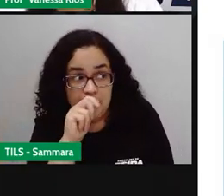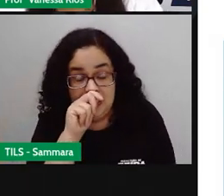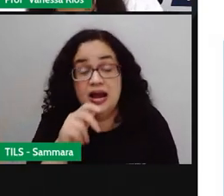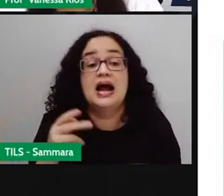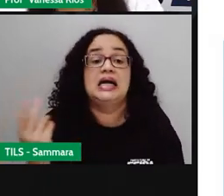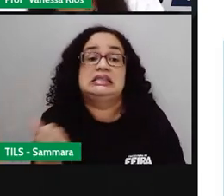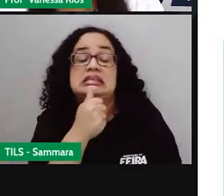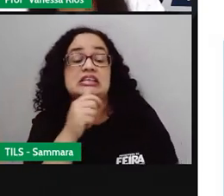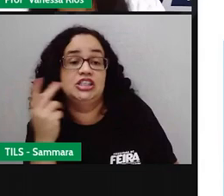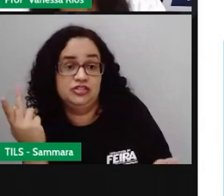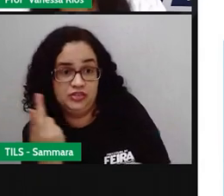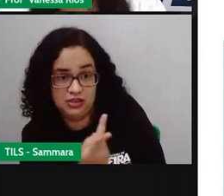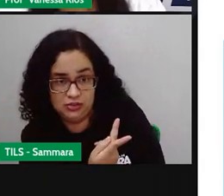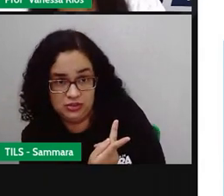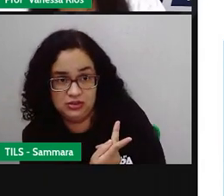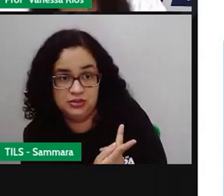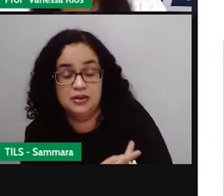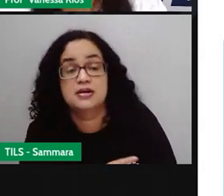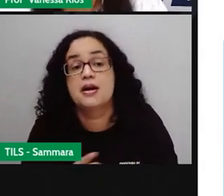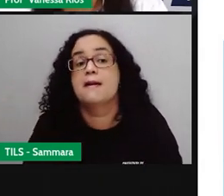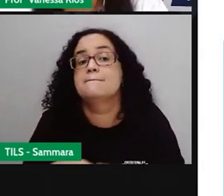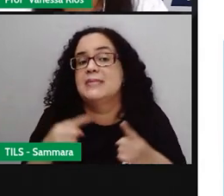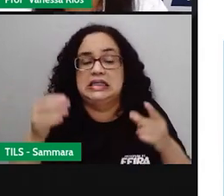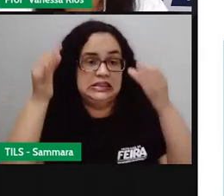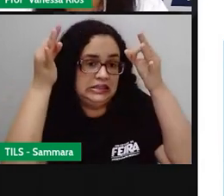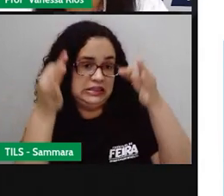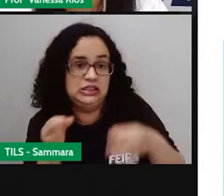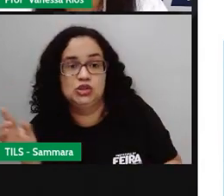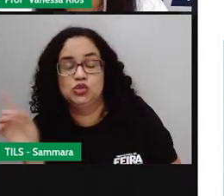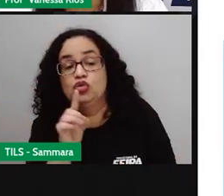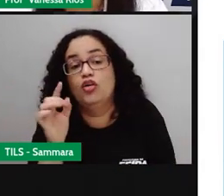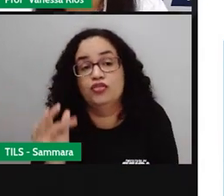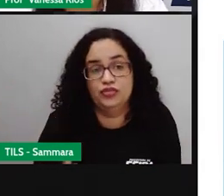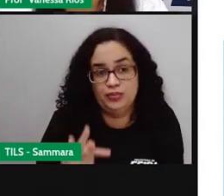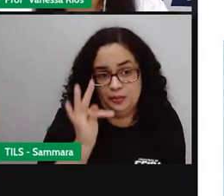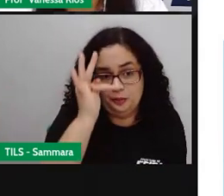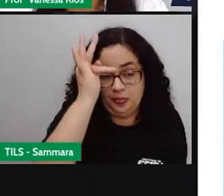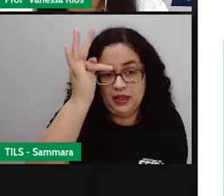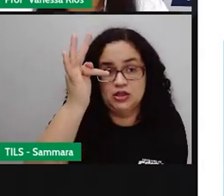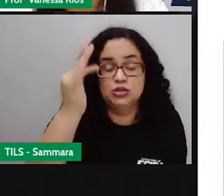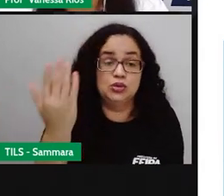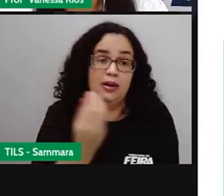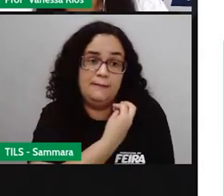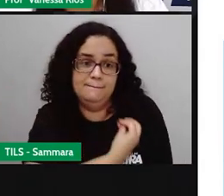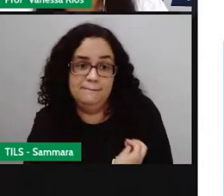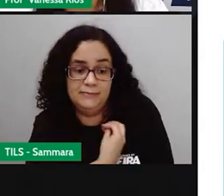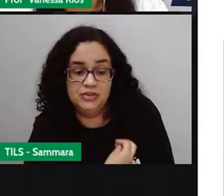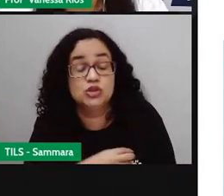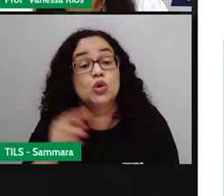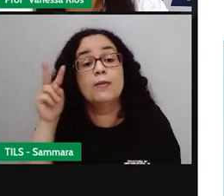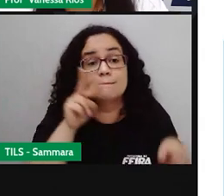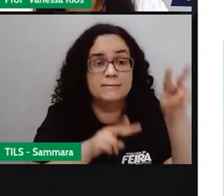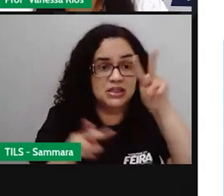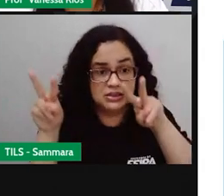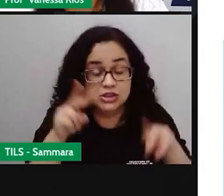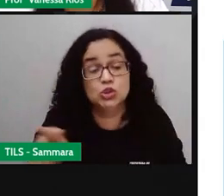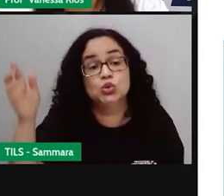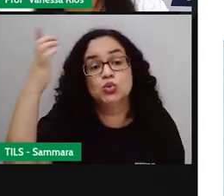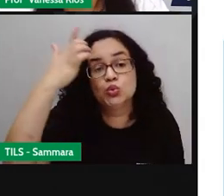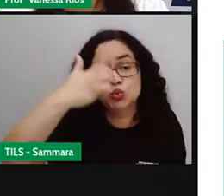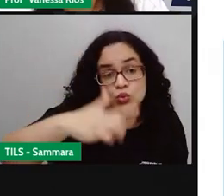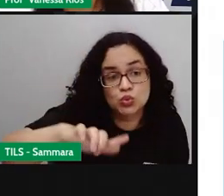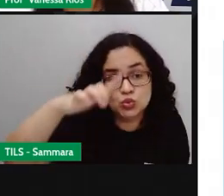algo que ainda vai acontecer. Mas não é certo como o futuro do presente. Então a gente observa novamente,